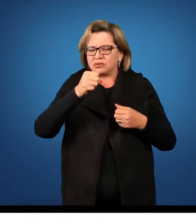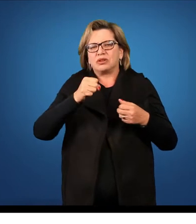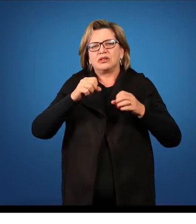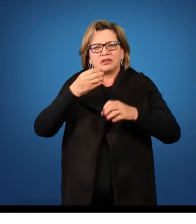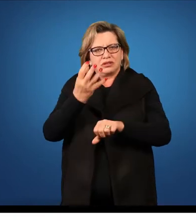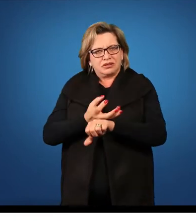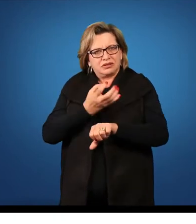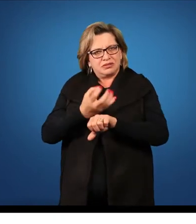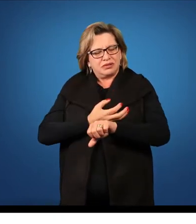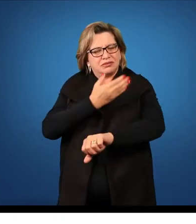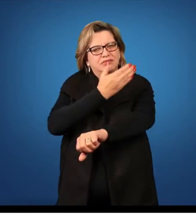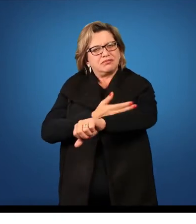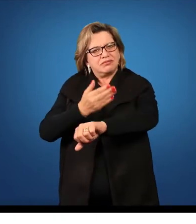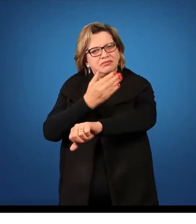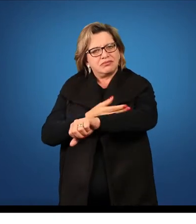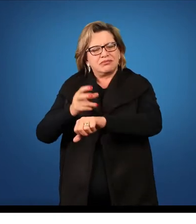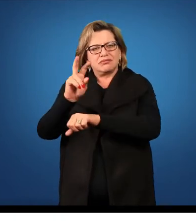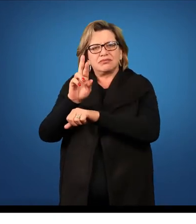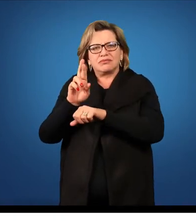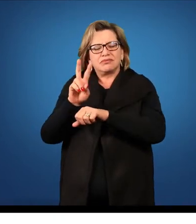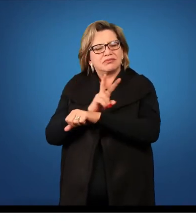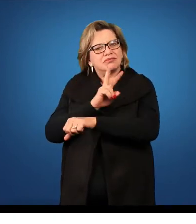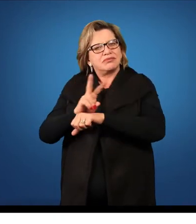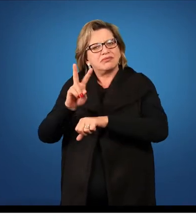supervisionado em Ciências Biológicas 1